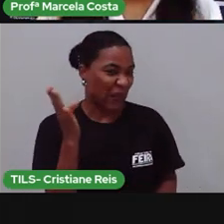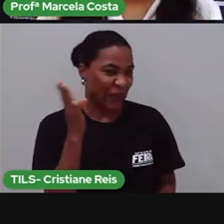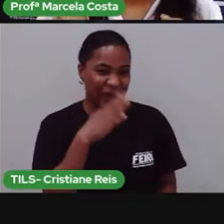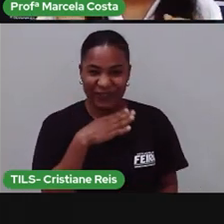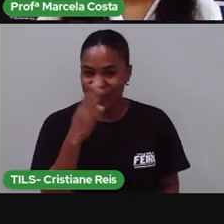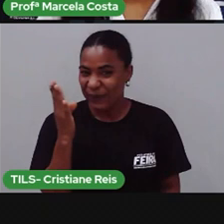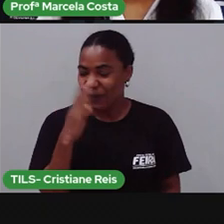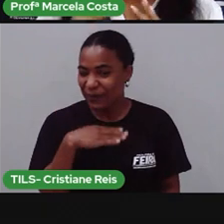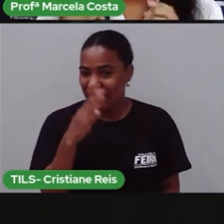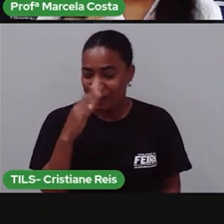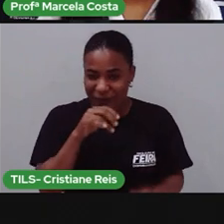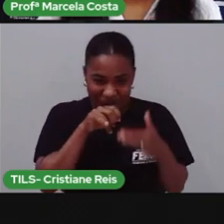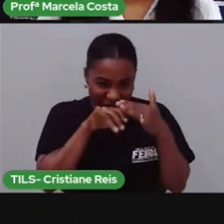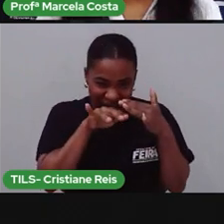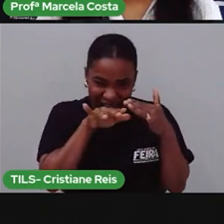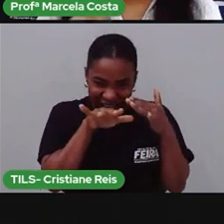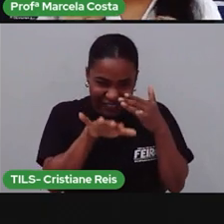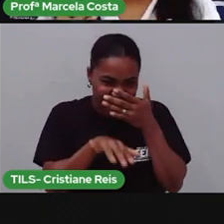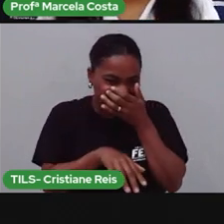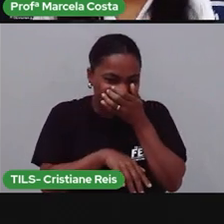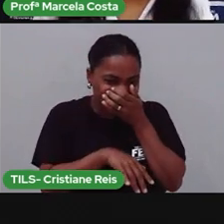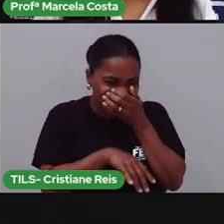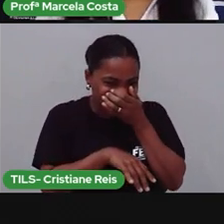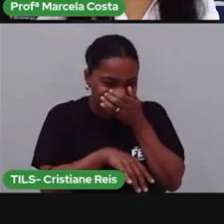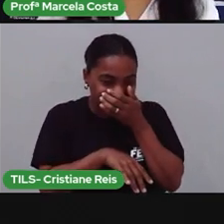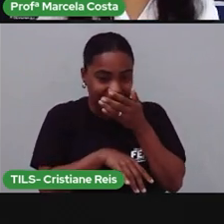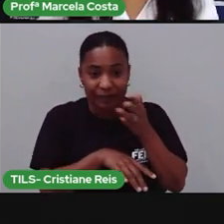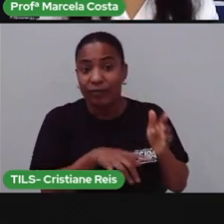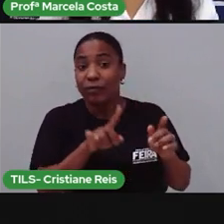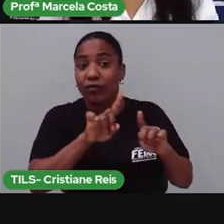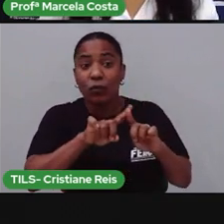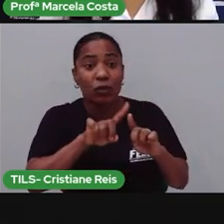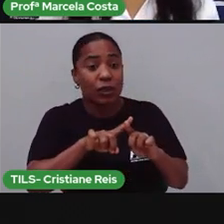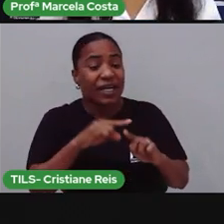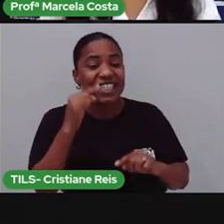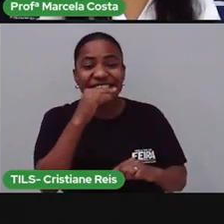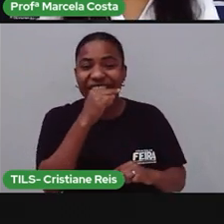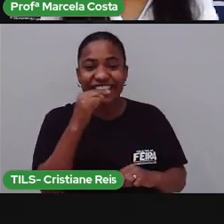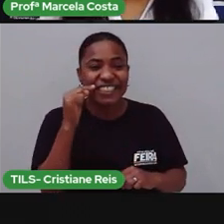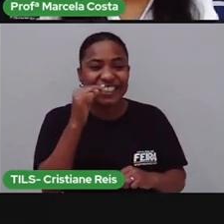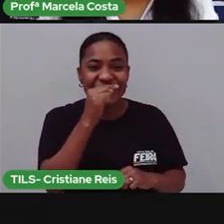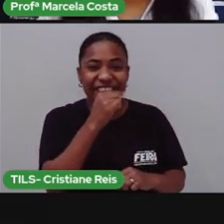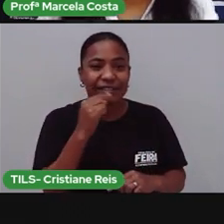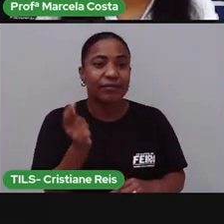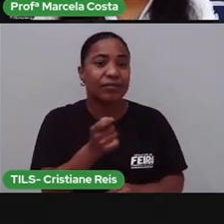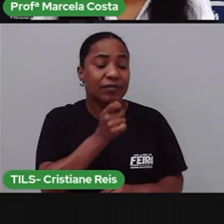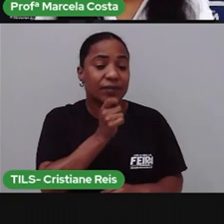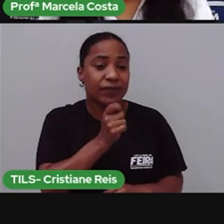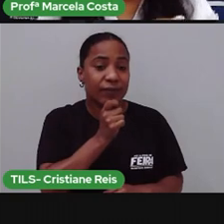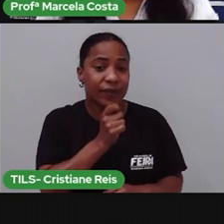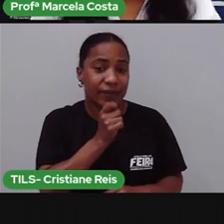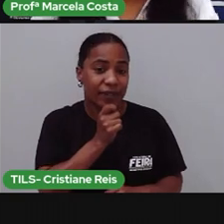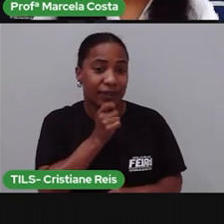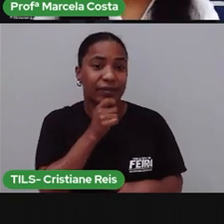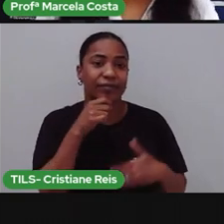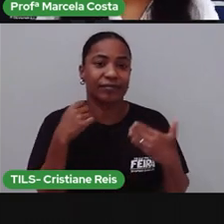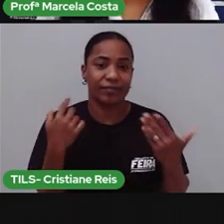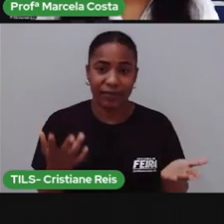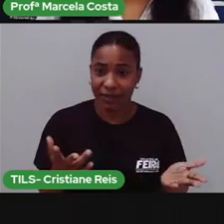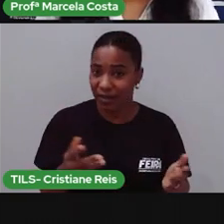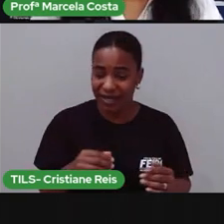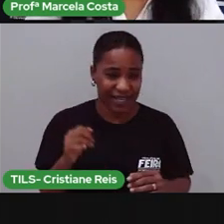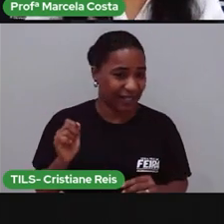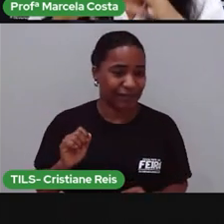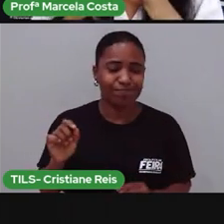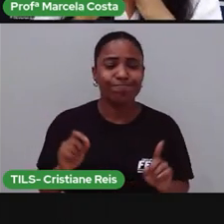cheirinho, um mau hálito, porque ela não escovava os dentes. E onde ela passava, as pessoas saíam